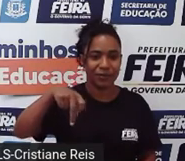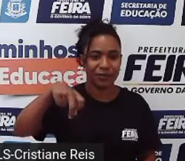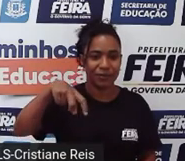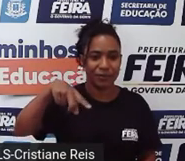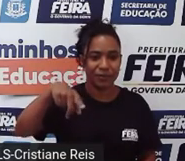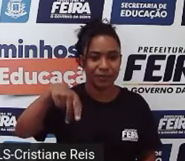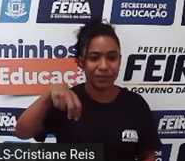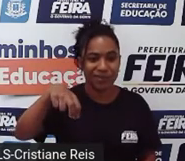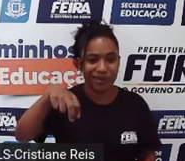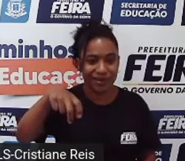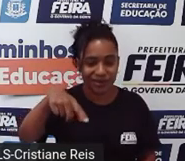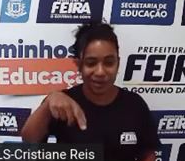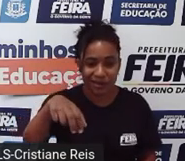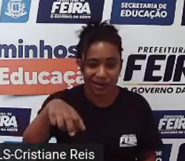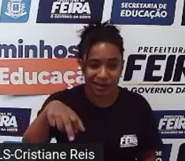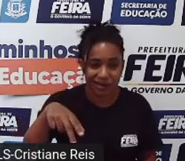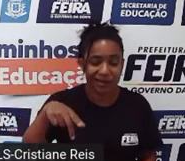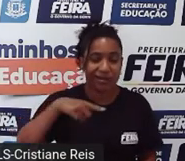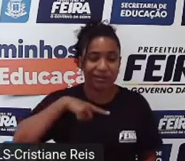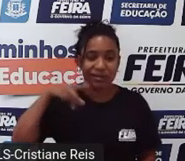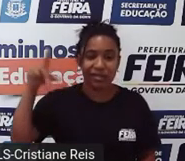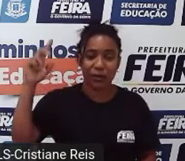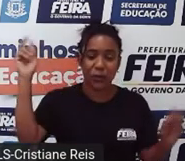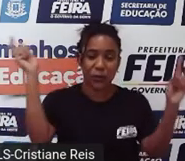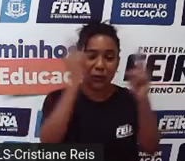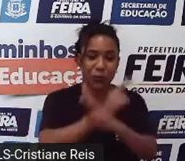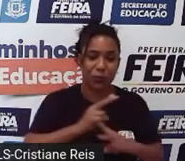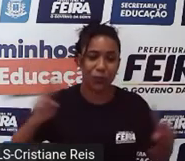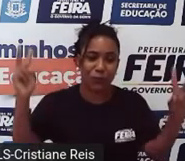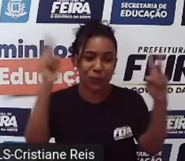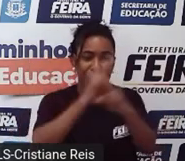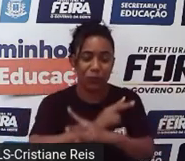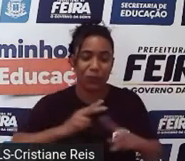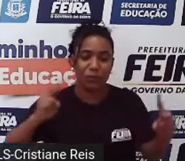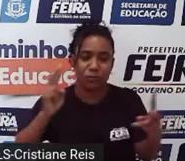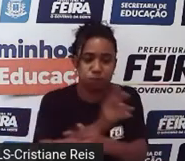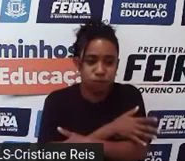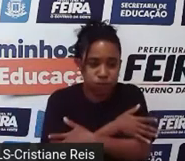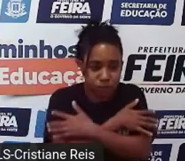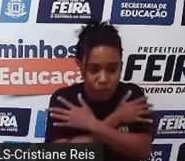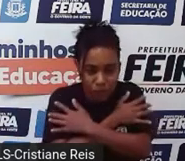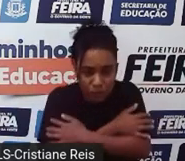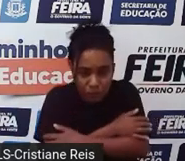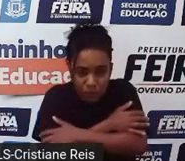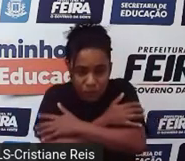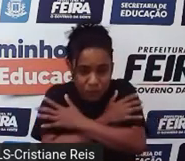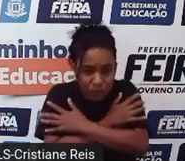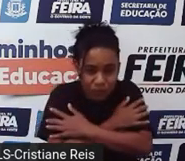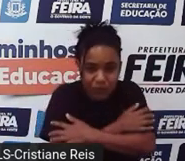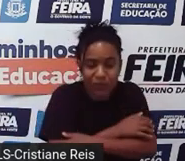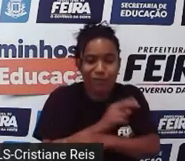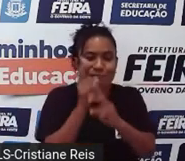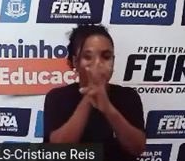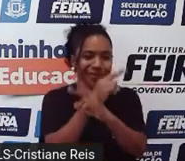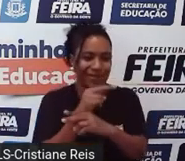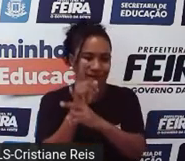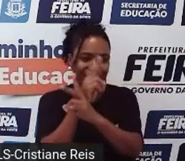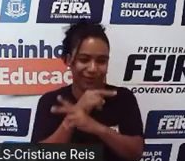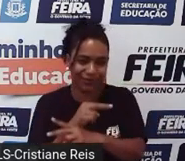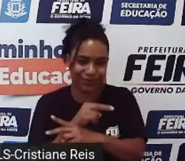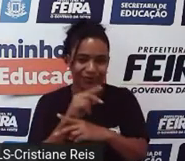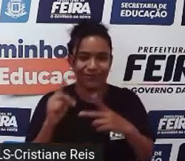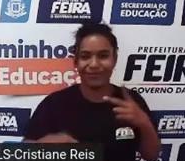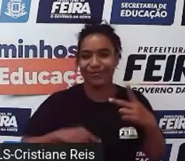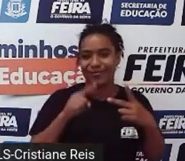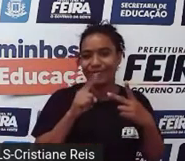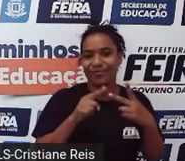à ventania. It's wind. Está ventando. Aqui, está caindo